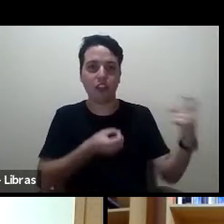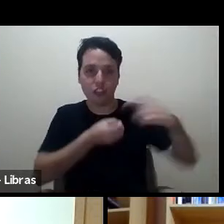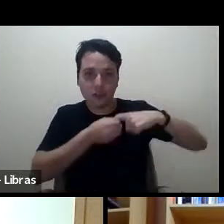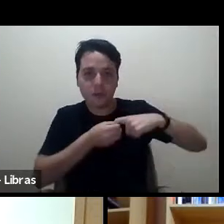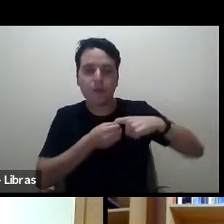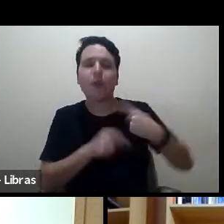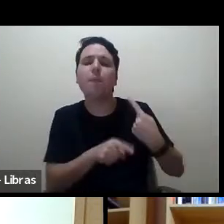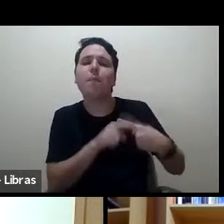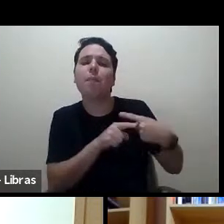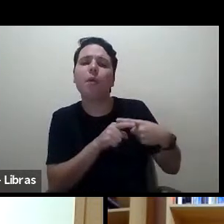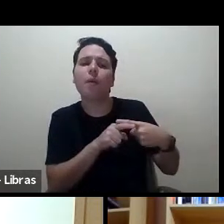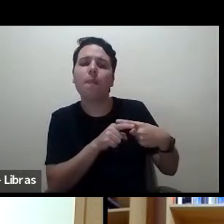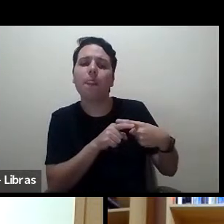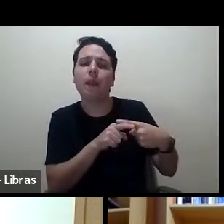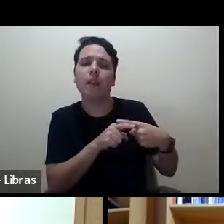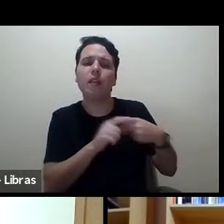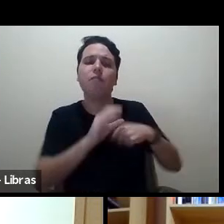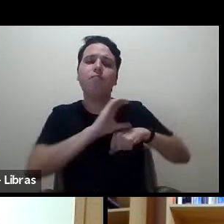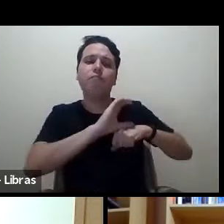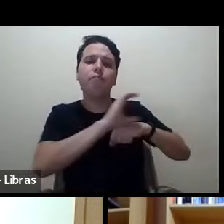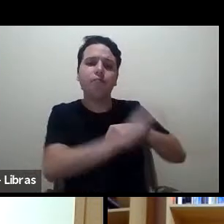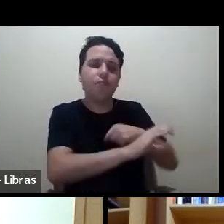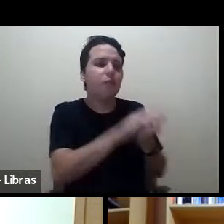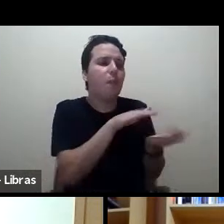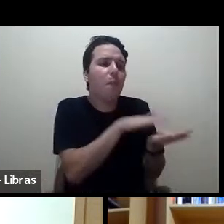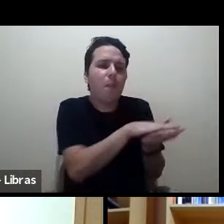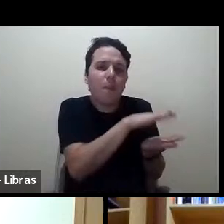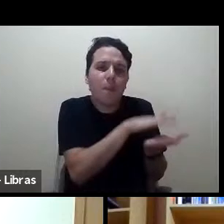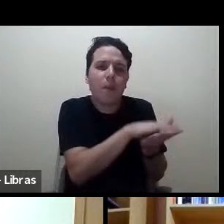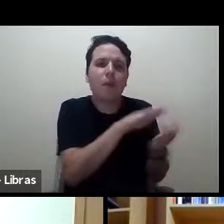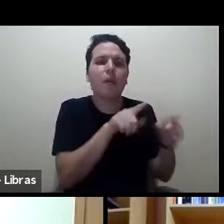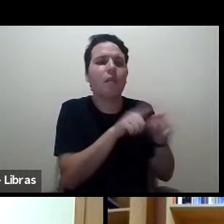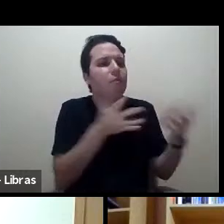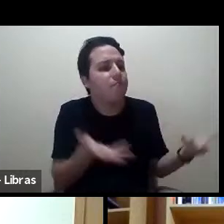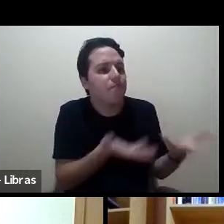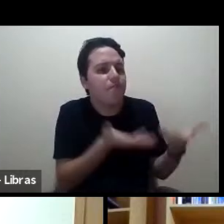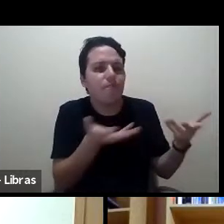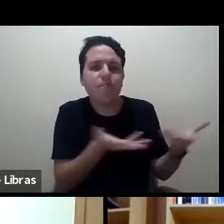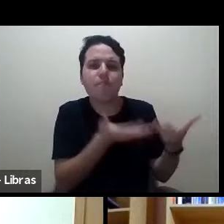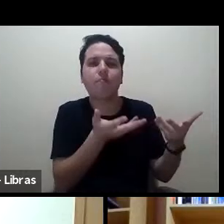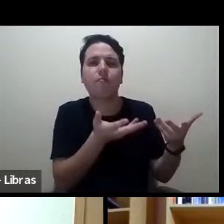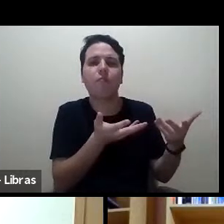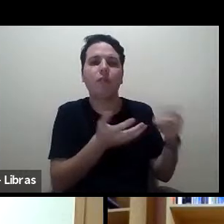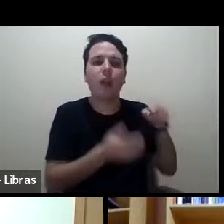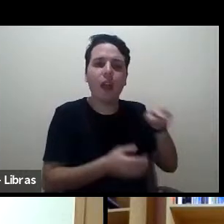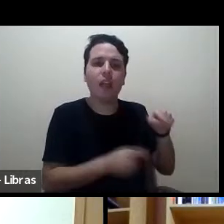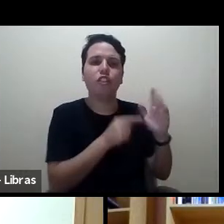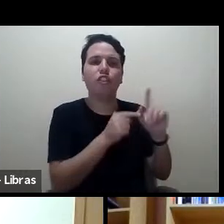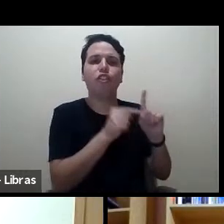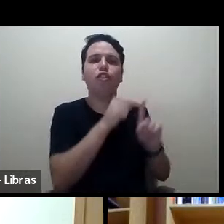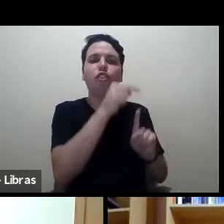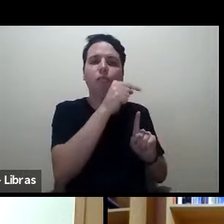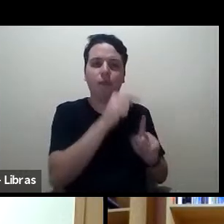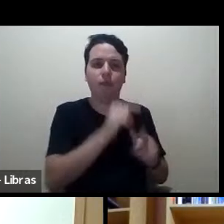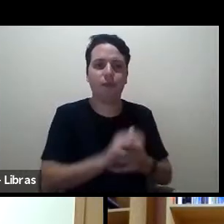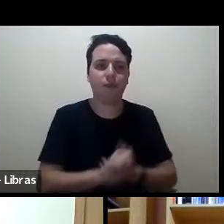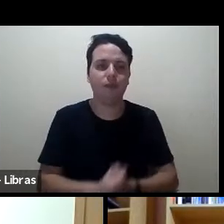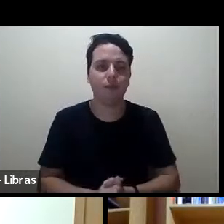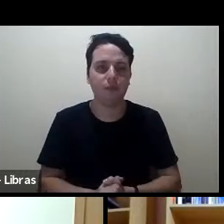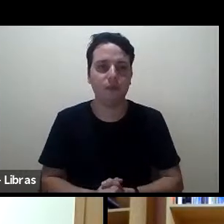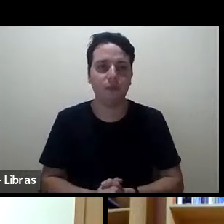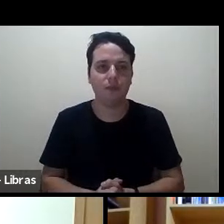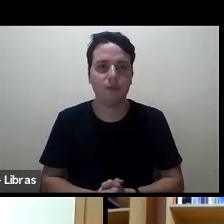investe, publica e promove este periódico? Bom,